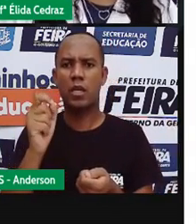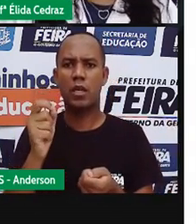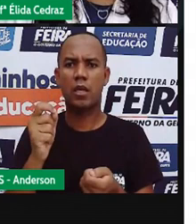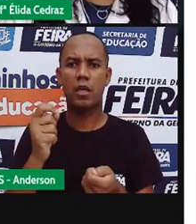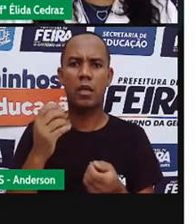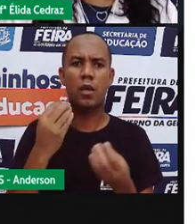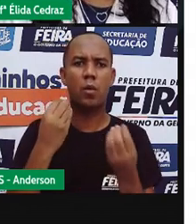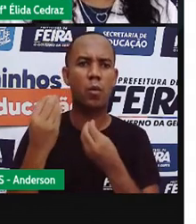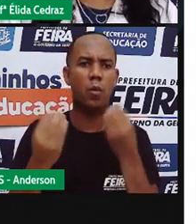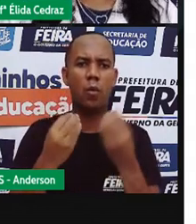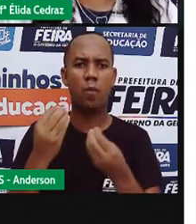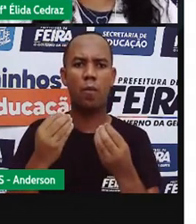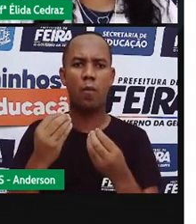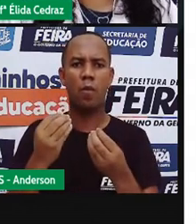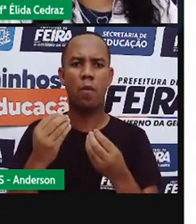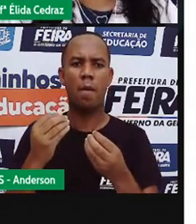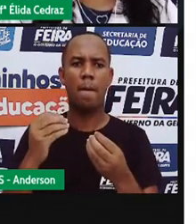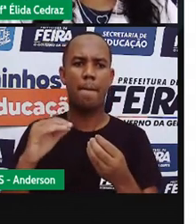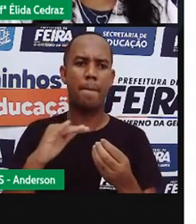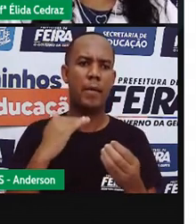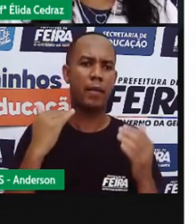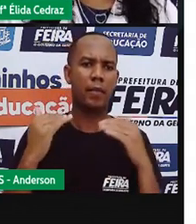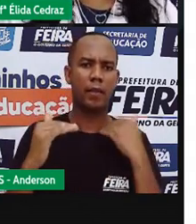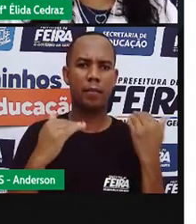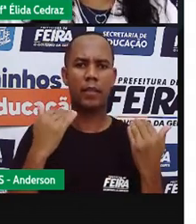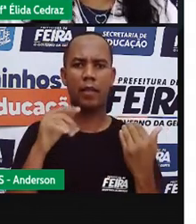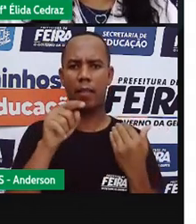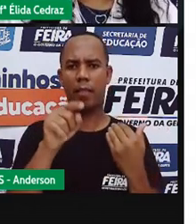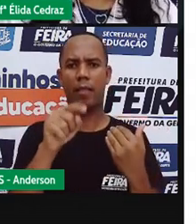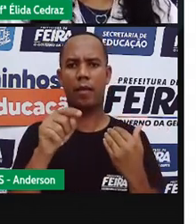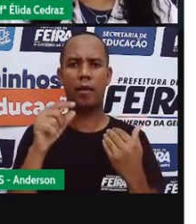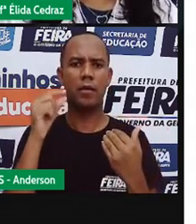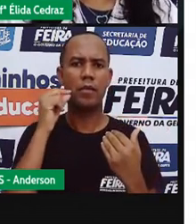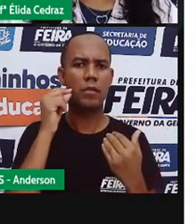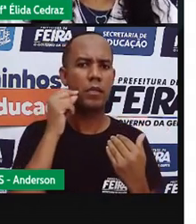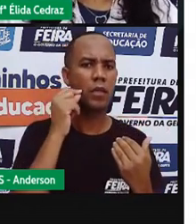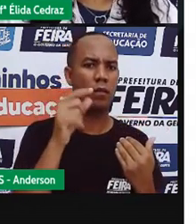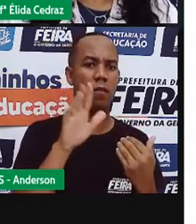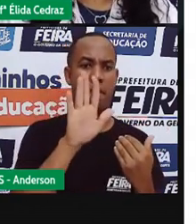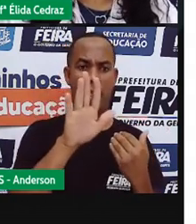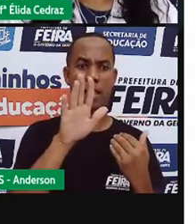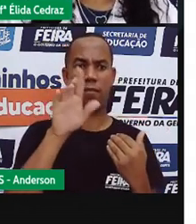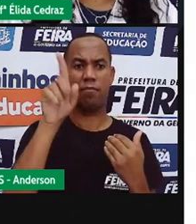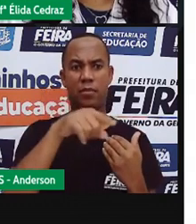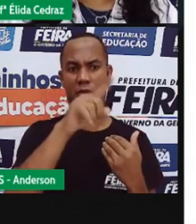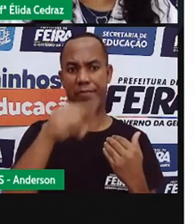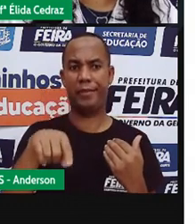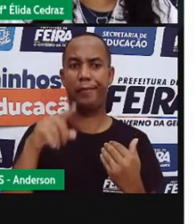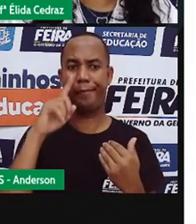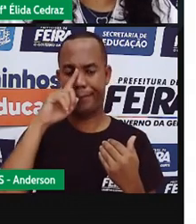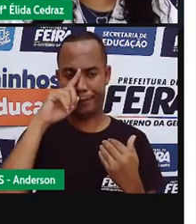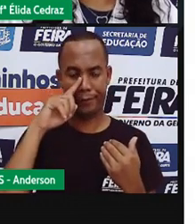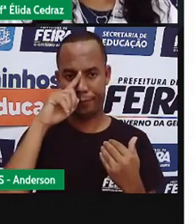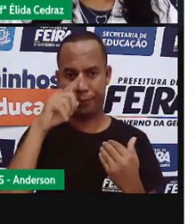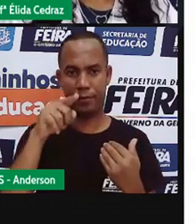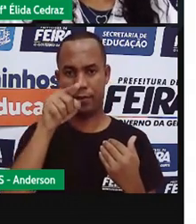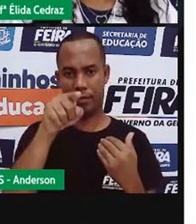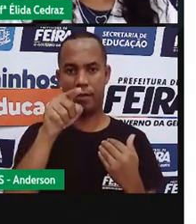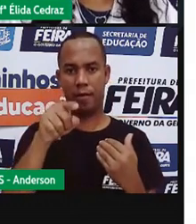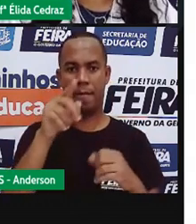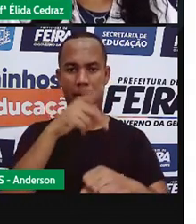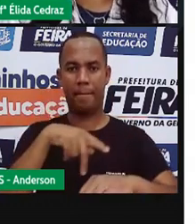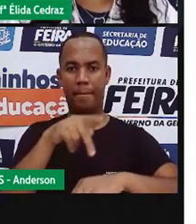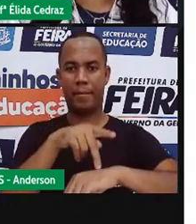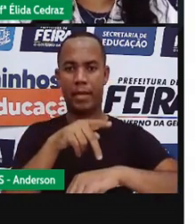potente pesticida, até então proibido na Austrália. De acordo com as informações da imprensa do país, a